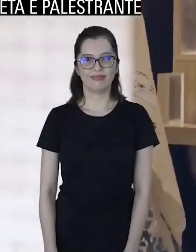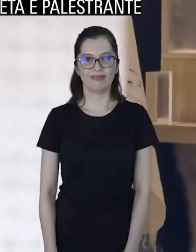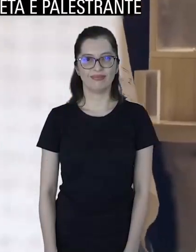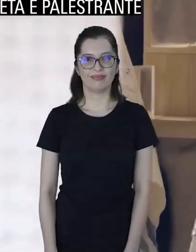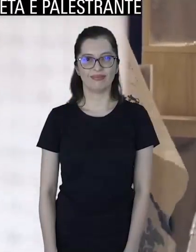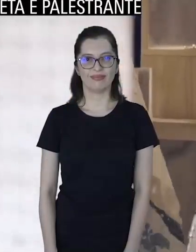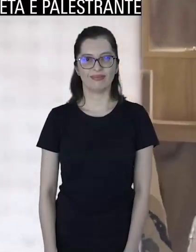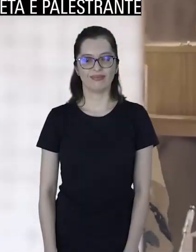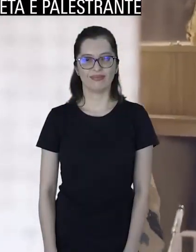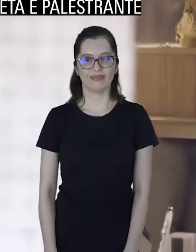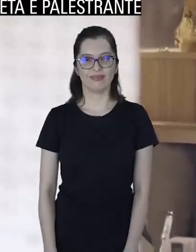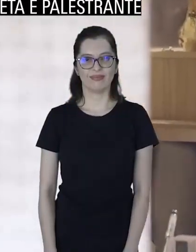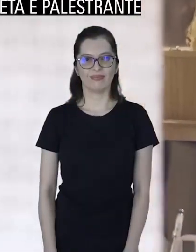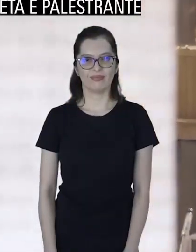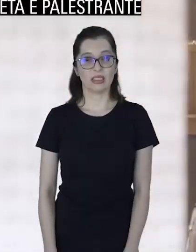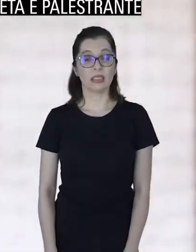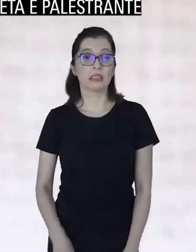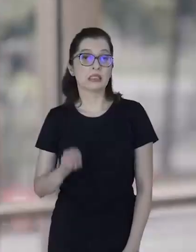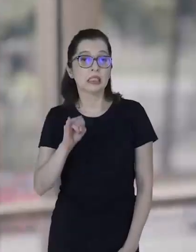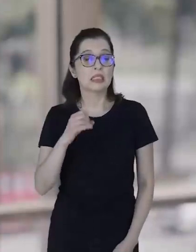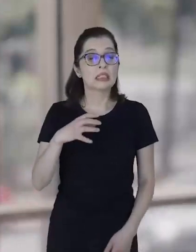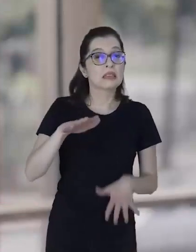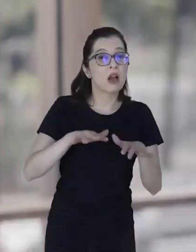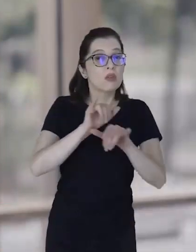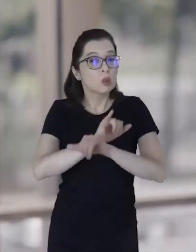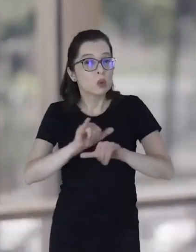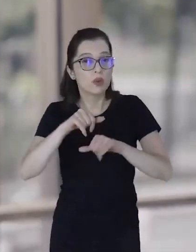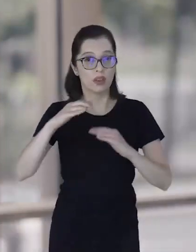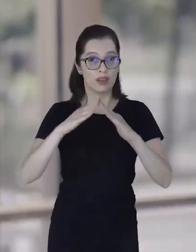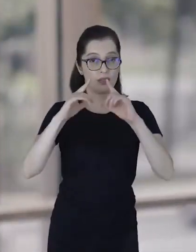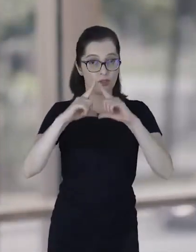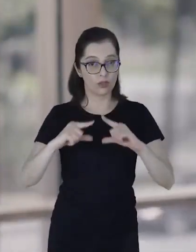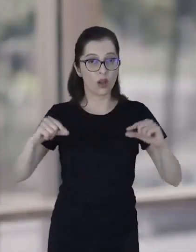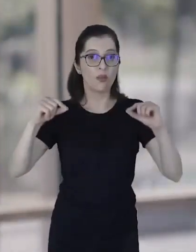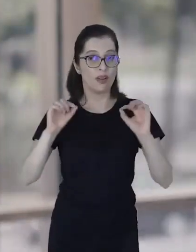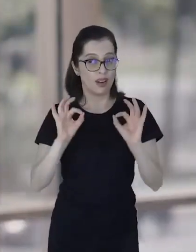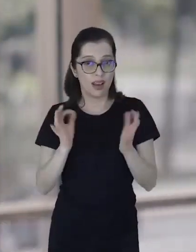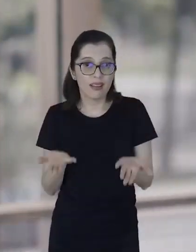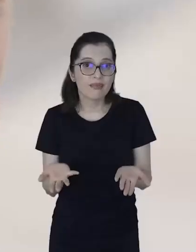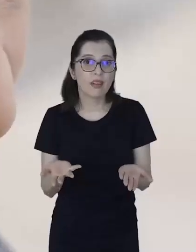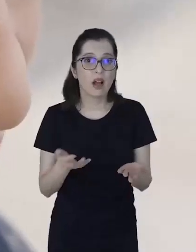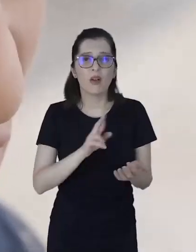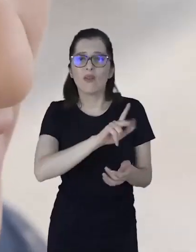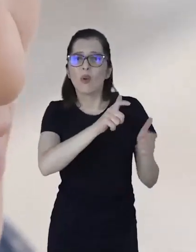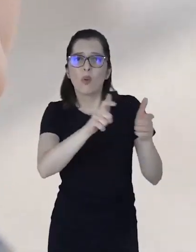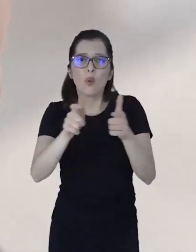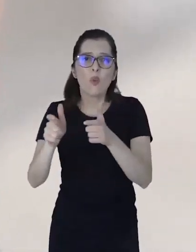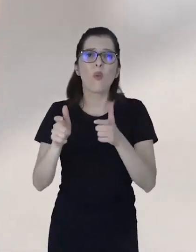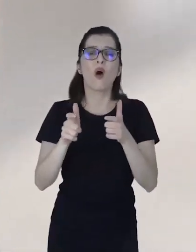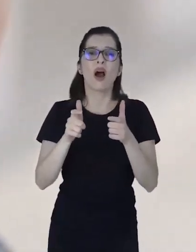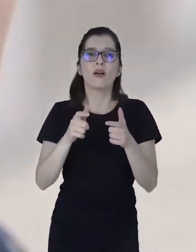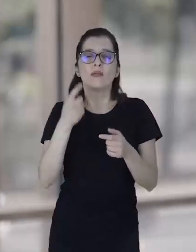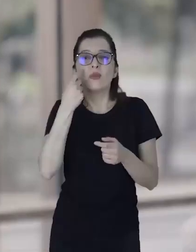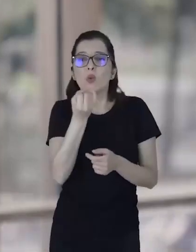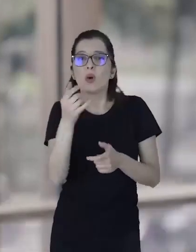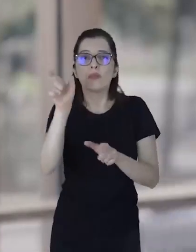palestrante. A mulher com prótese nas pernas. Ser talvez mais divulgada já com o Haus, né? Enfim, em diversos meios